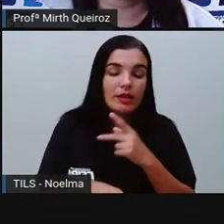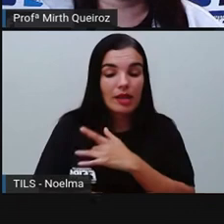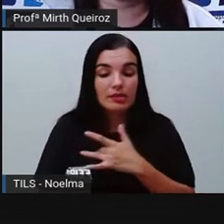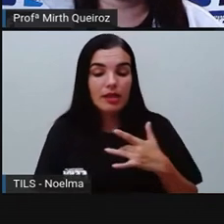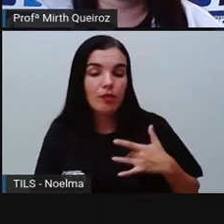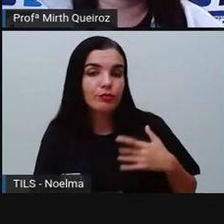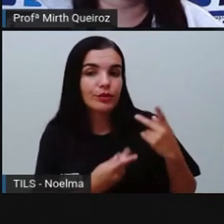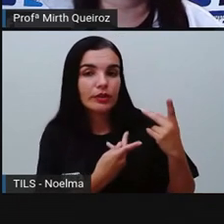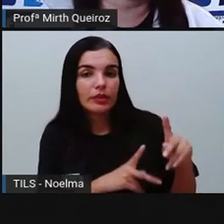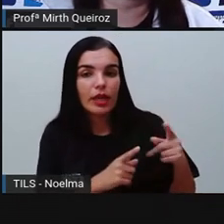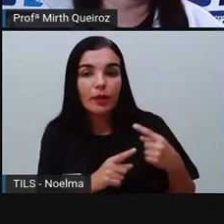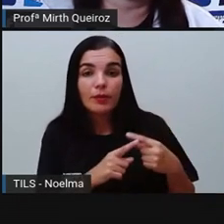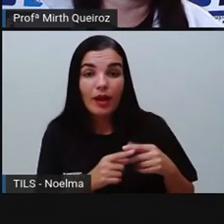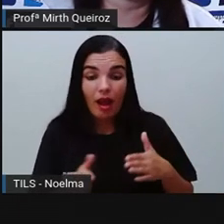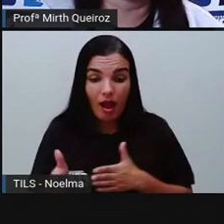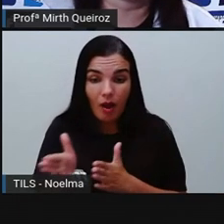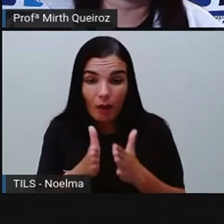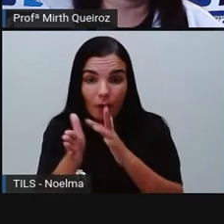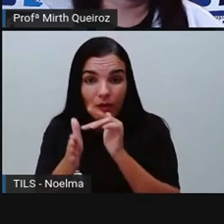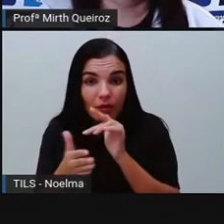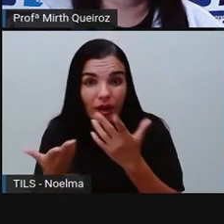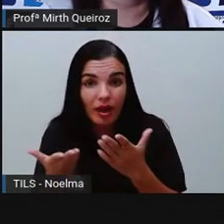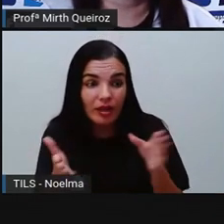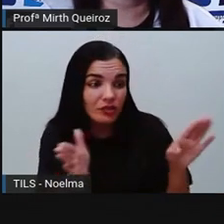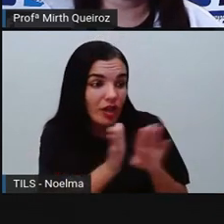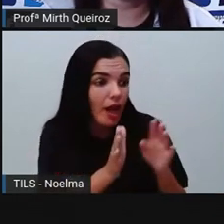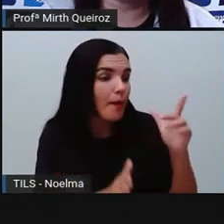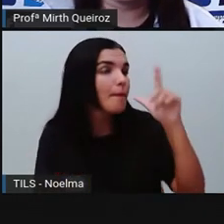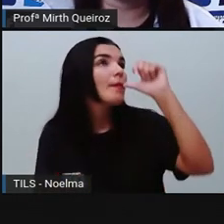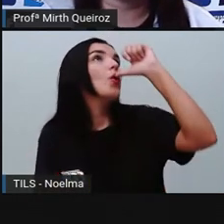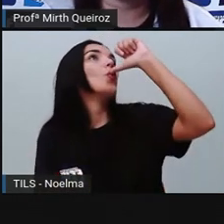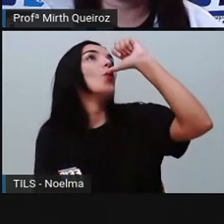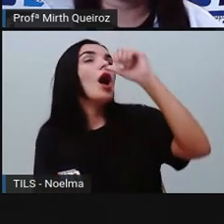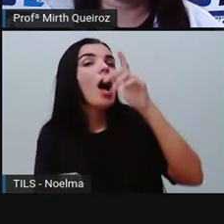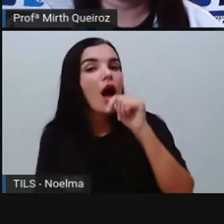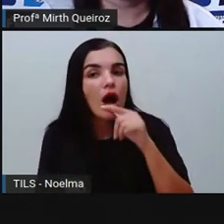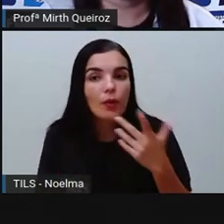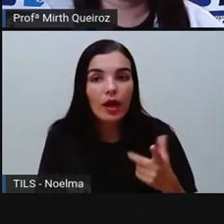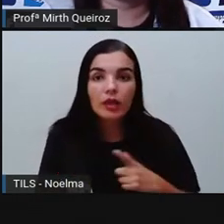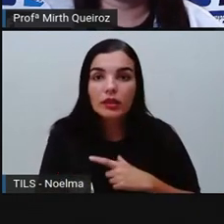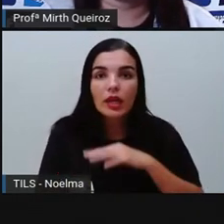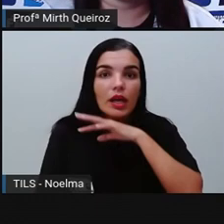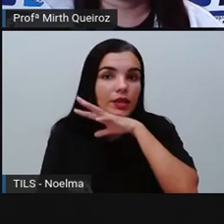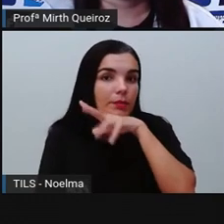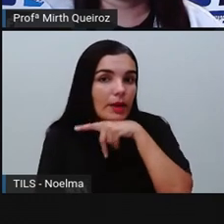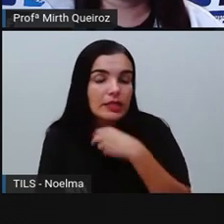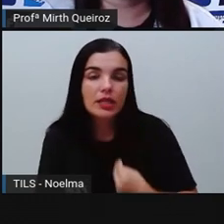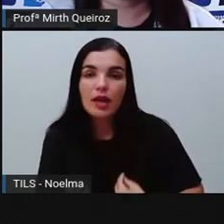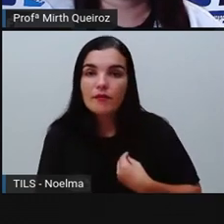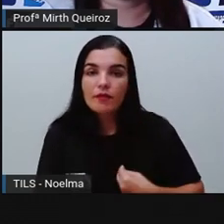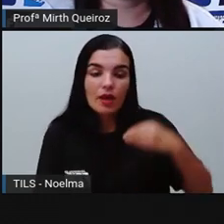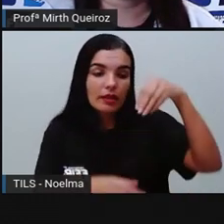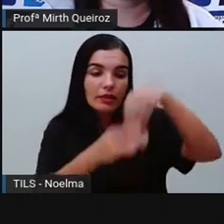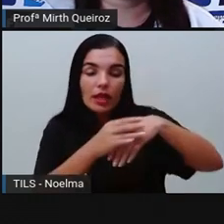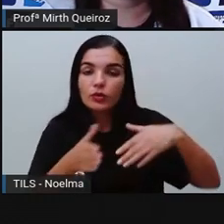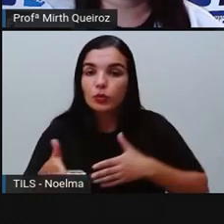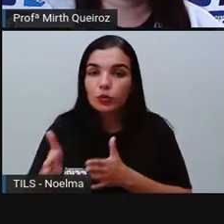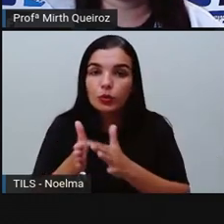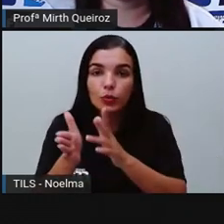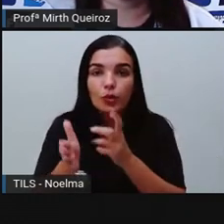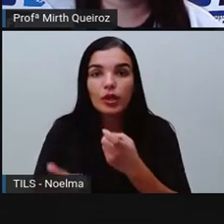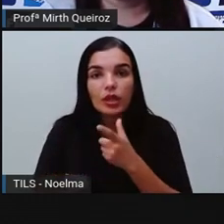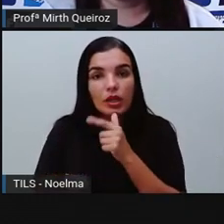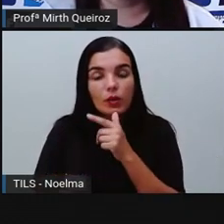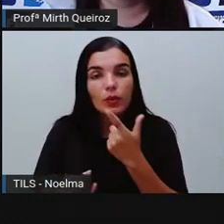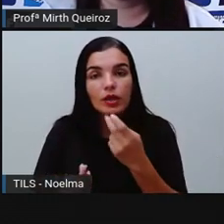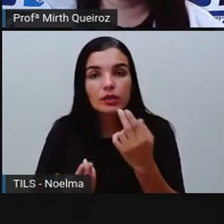porque se chegar ao rio, nós bebemos a água desse rio, nós temos animais ali, né? Que vivem dentro desse rio, como é o caso dos